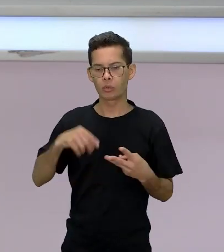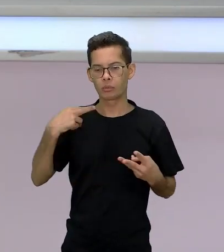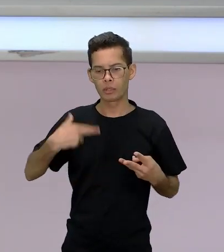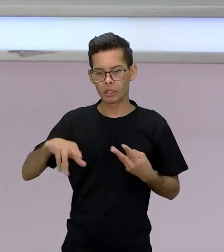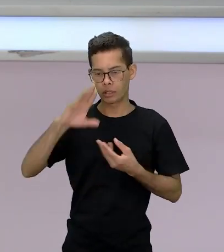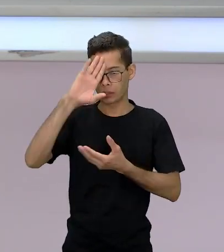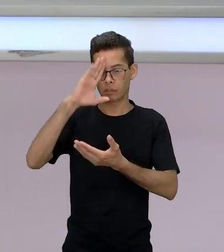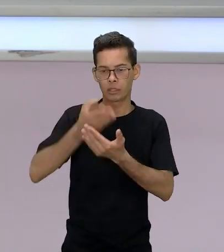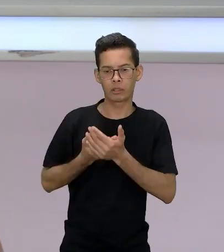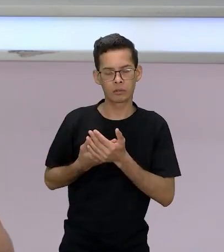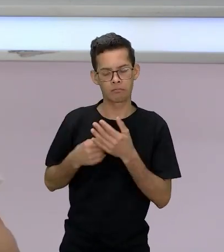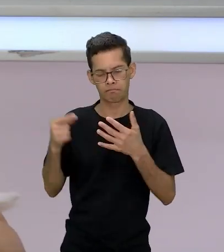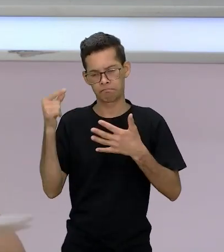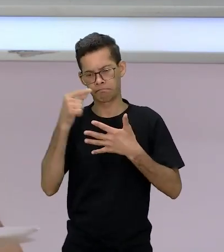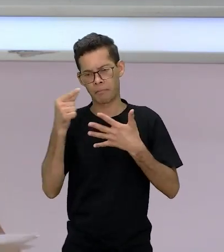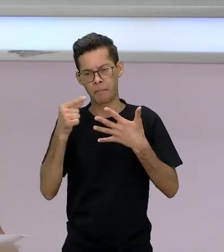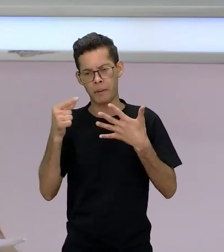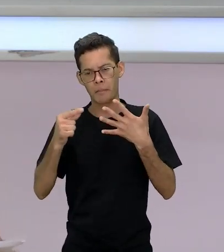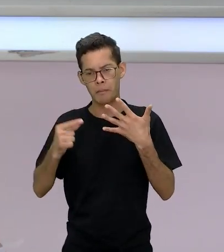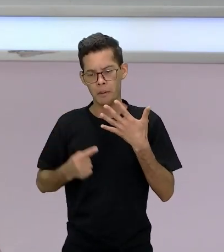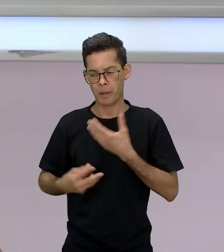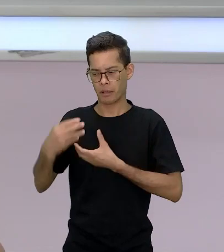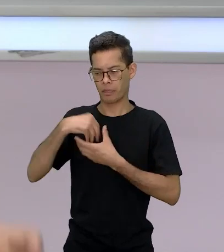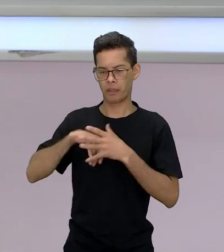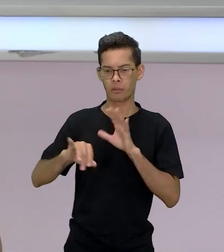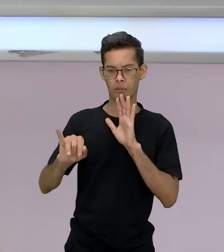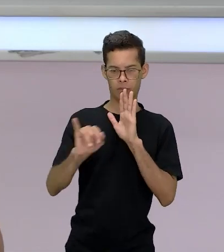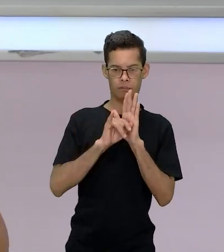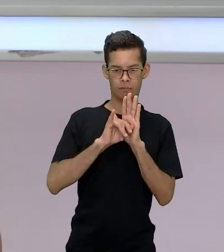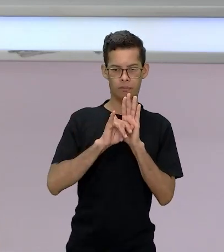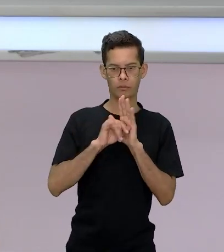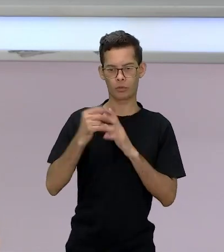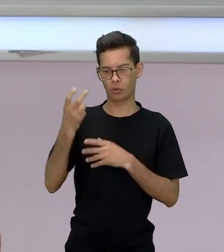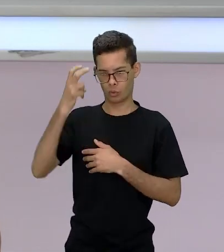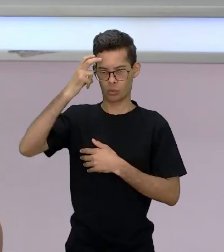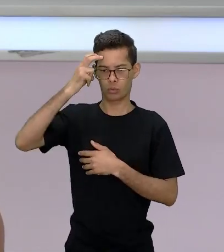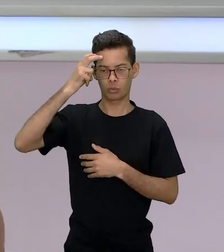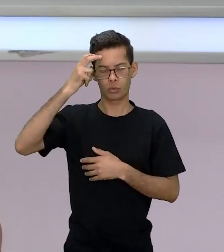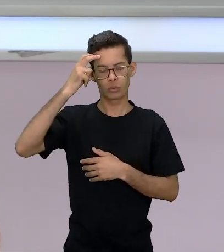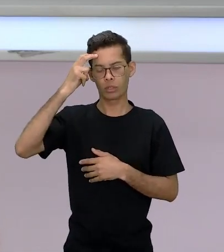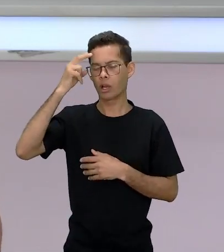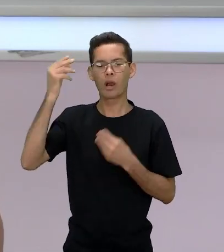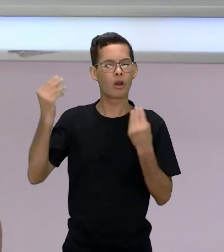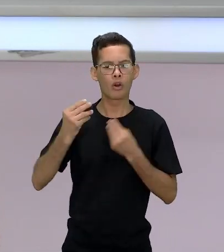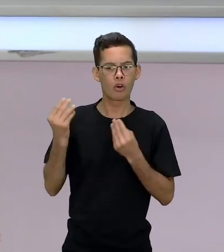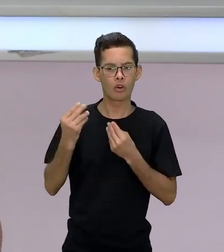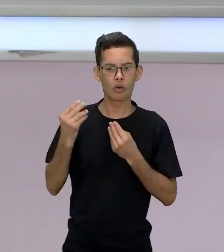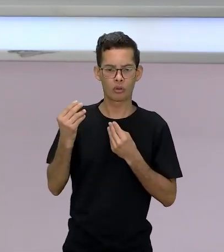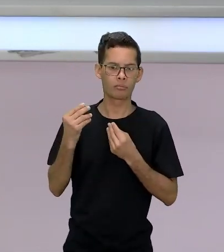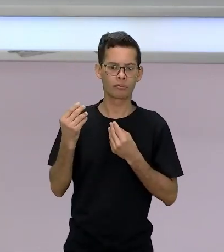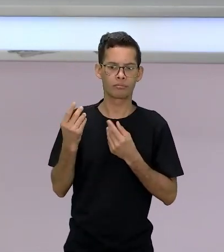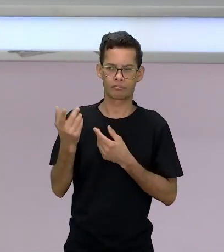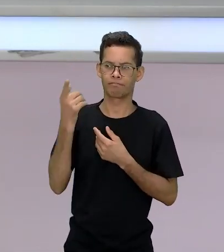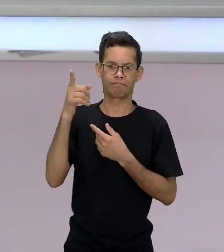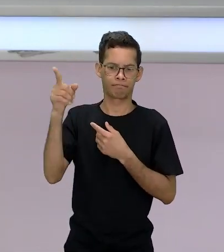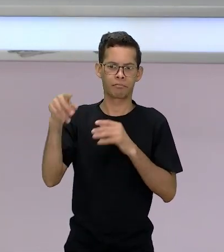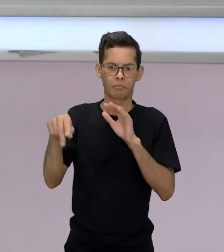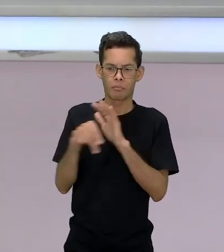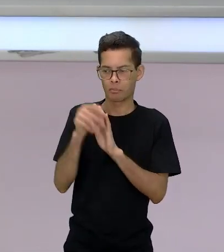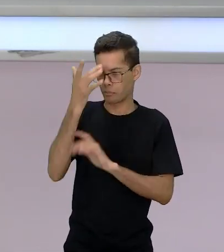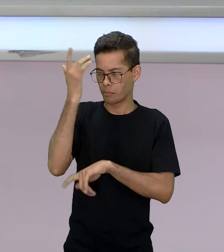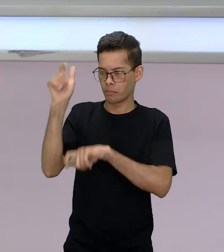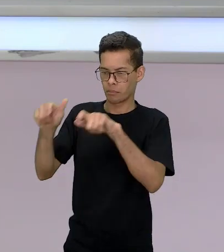os aspectos que constituíam sua identidade e sua cultura, não tinha relação com a maioria do povo